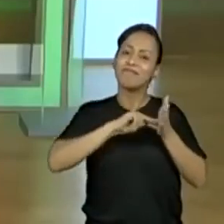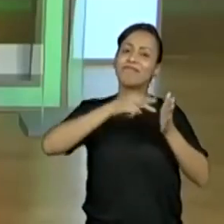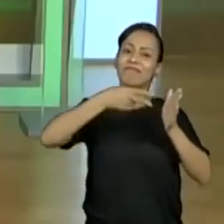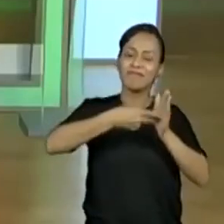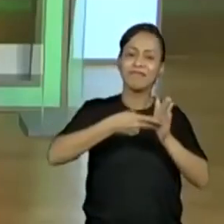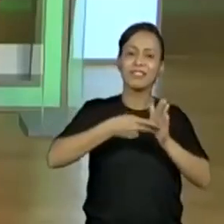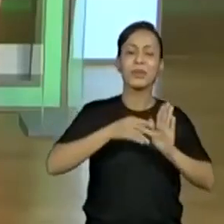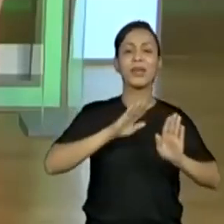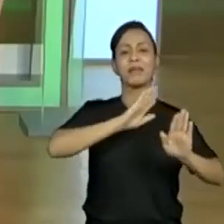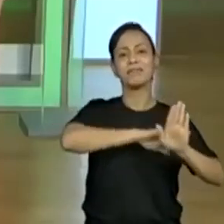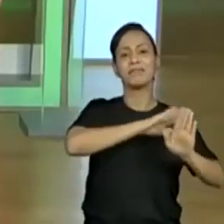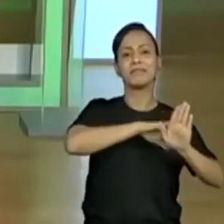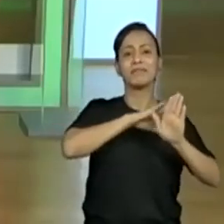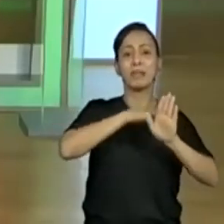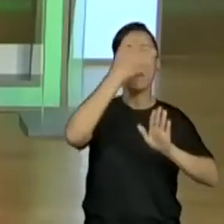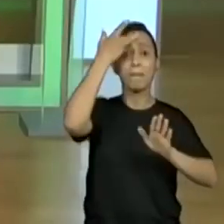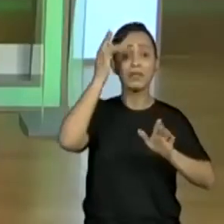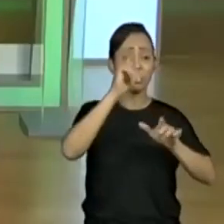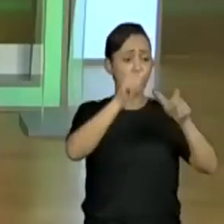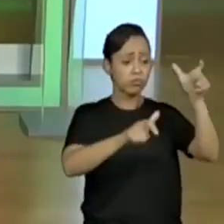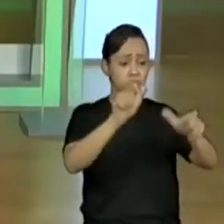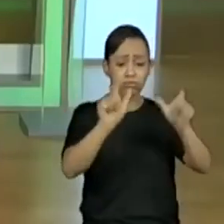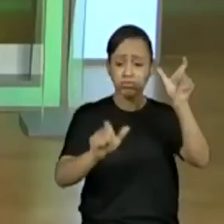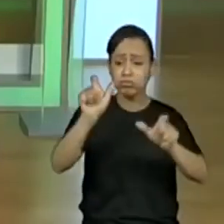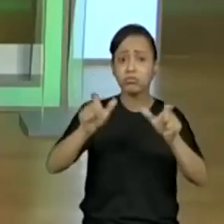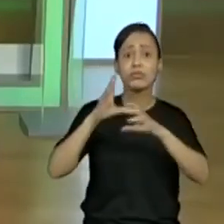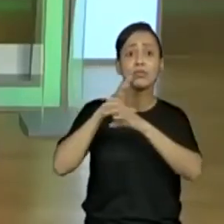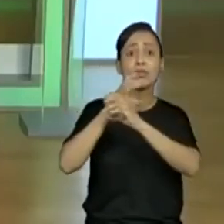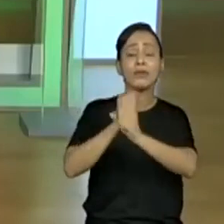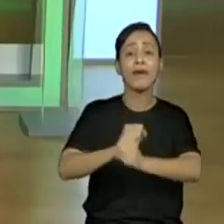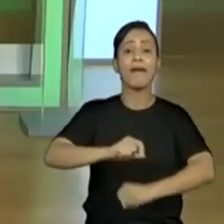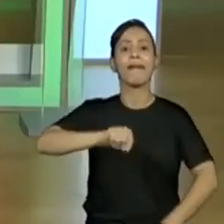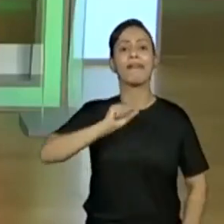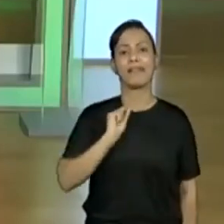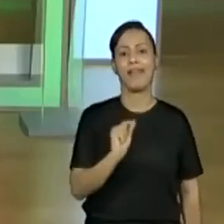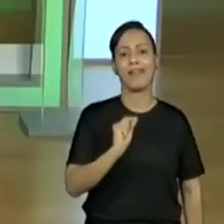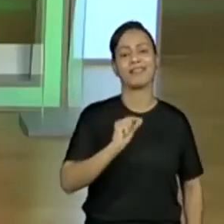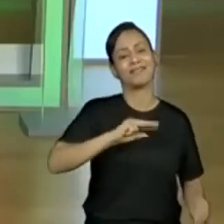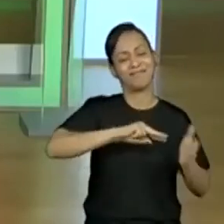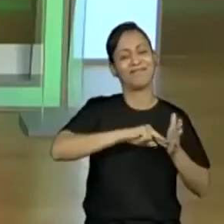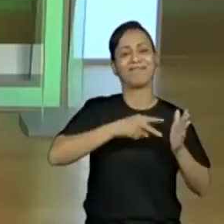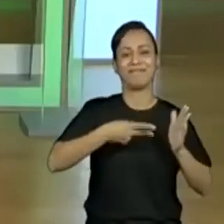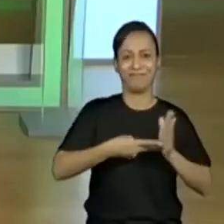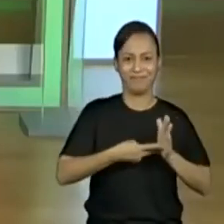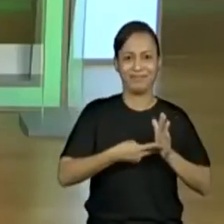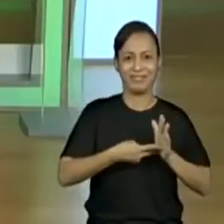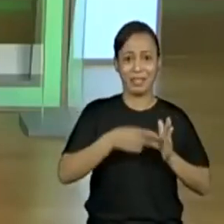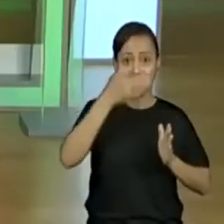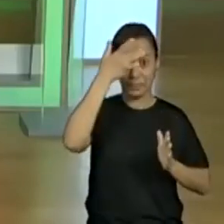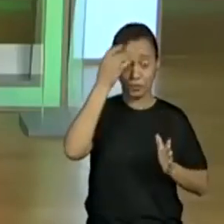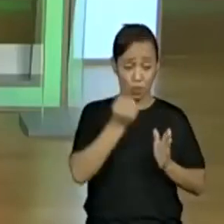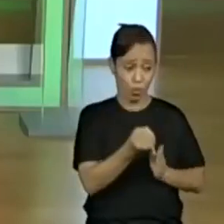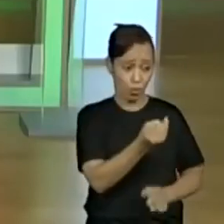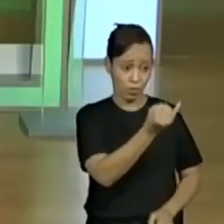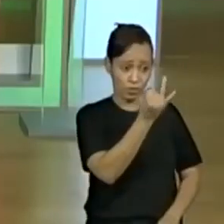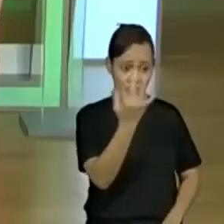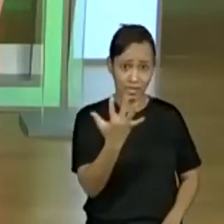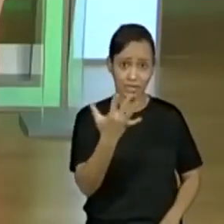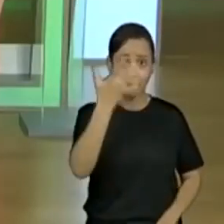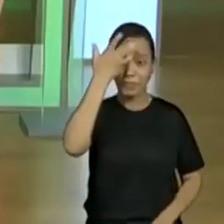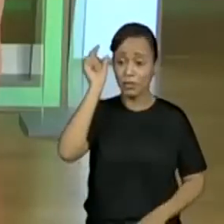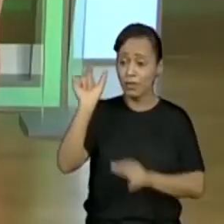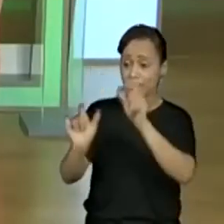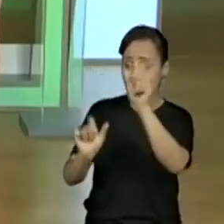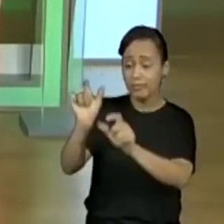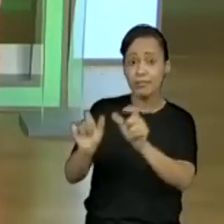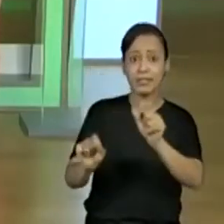total tem tudo a ver com isso, porque vai dando as pessoas que foram vacinadas e a quantidade de pessoas que já tomaram a vacina. E aí